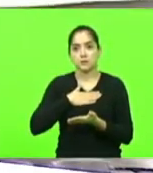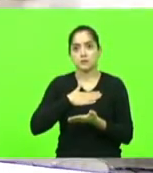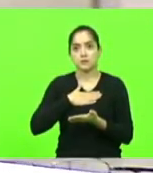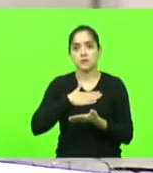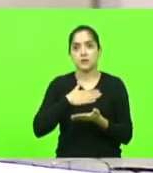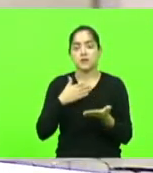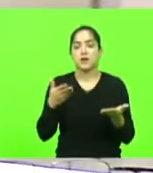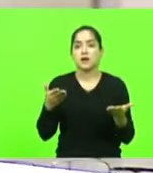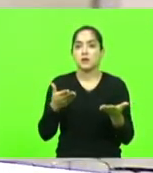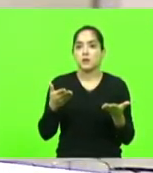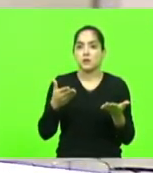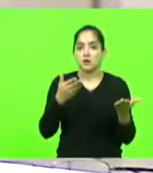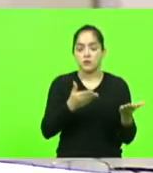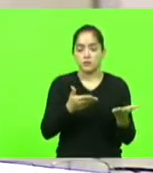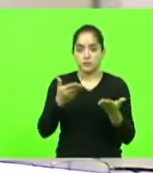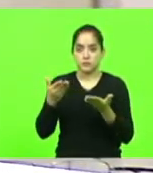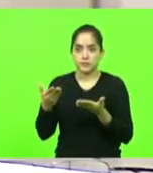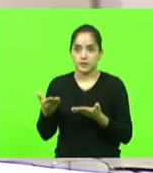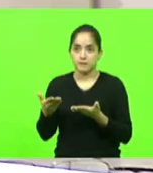momento, de convidar,